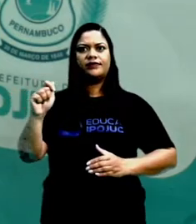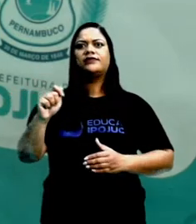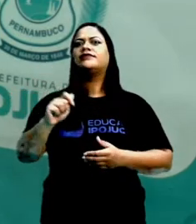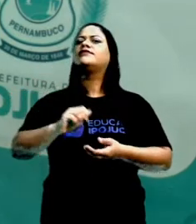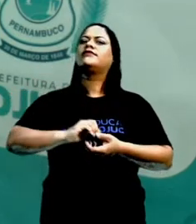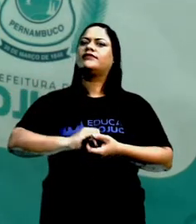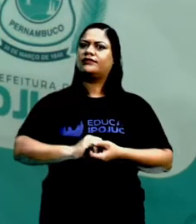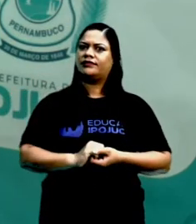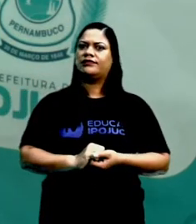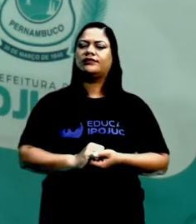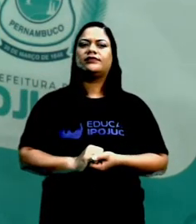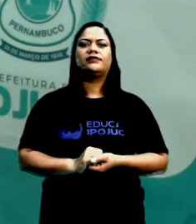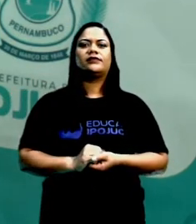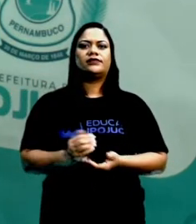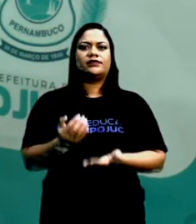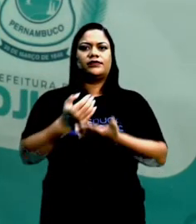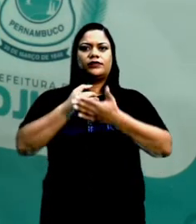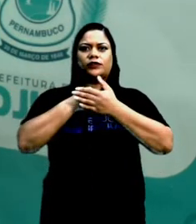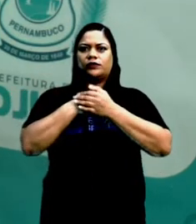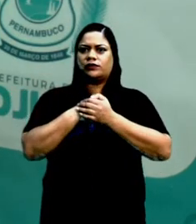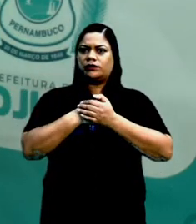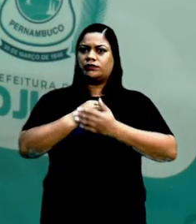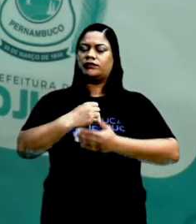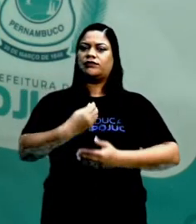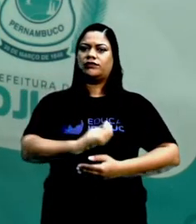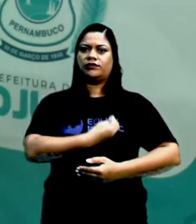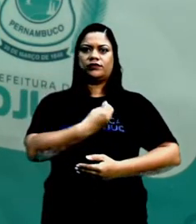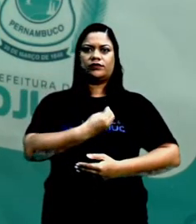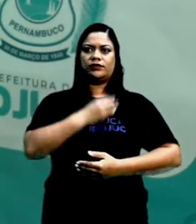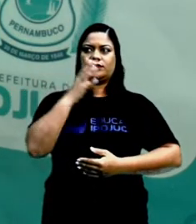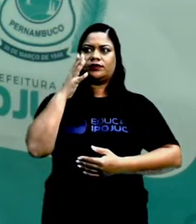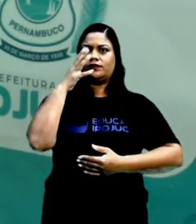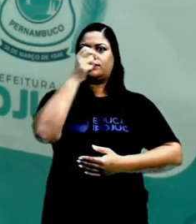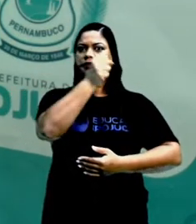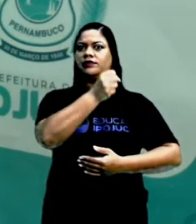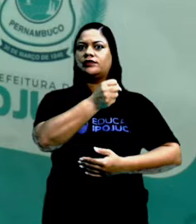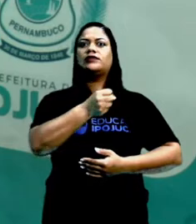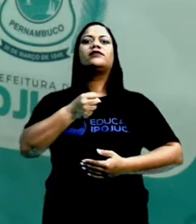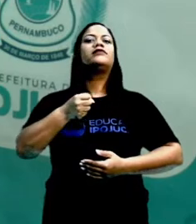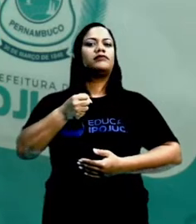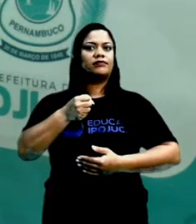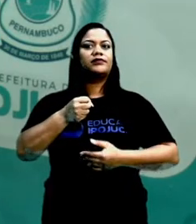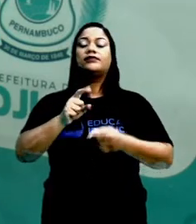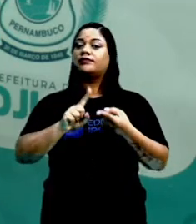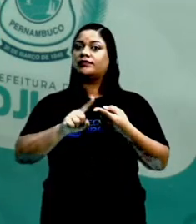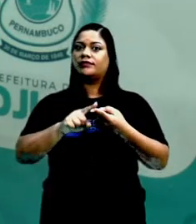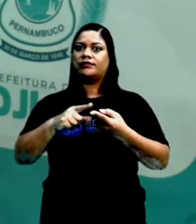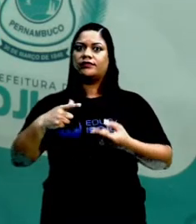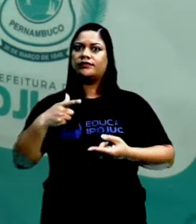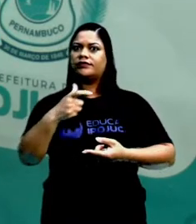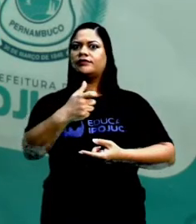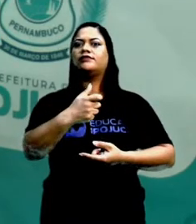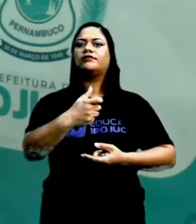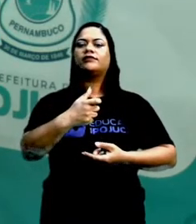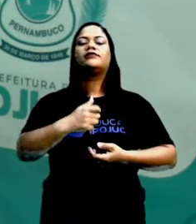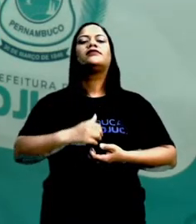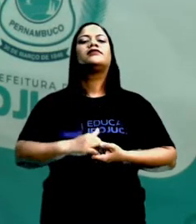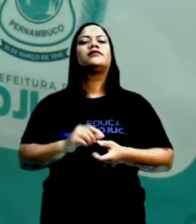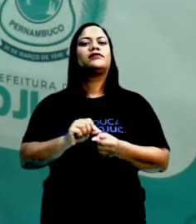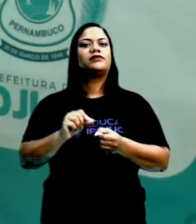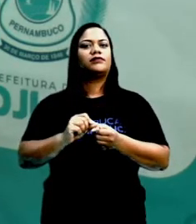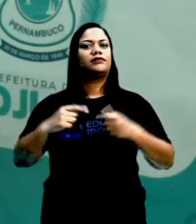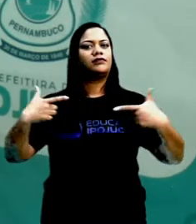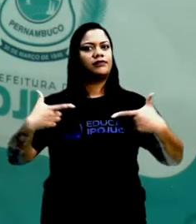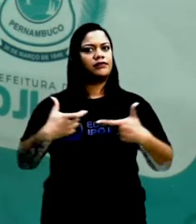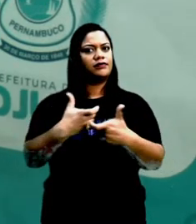armaduras de aço que protegiam melhor eles. Também tem armas de fogo que faziam com eles tivessem uma superioridade técnica das